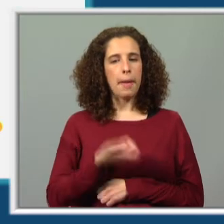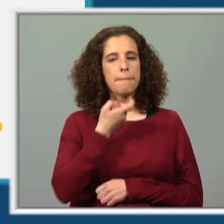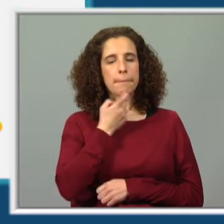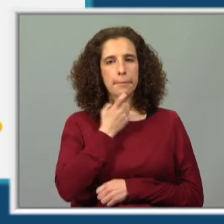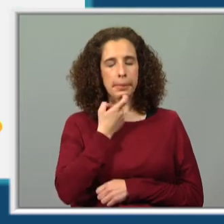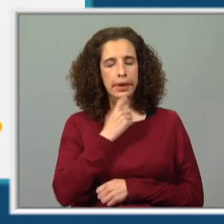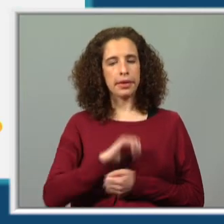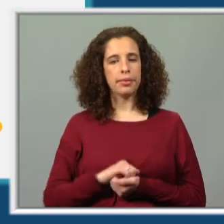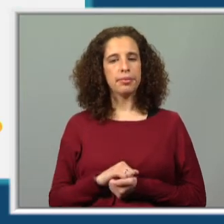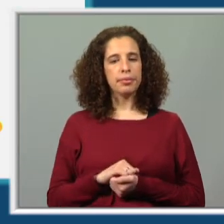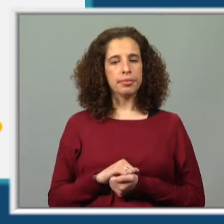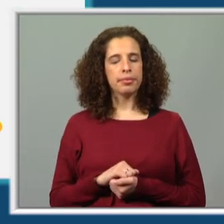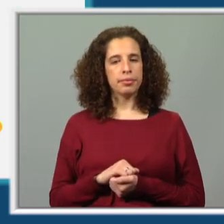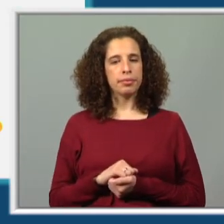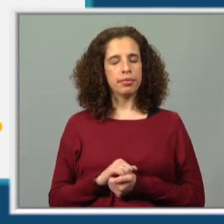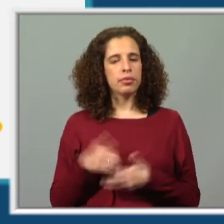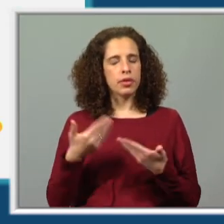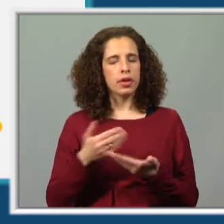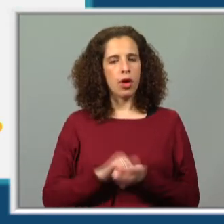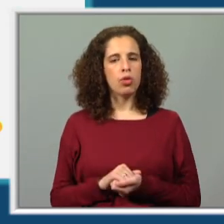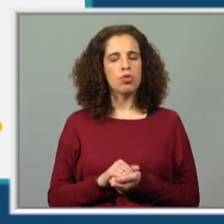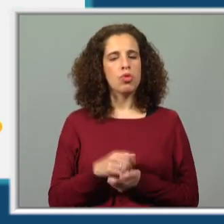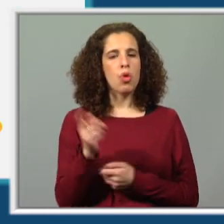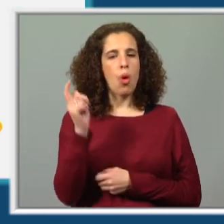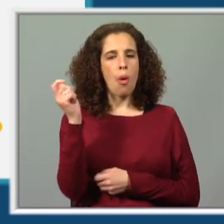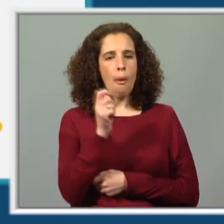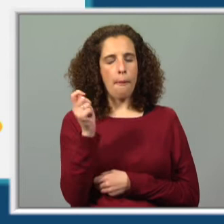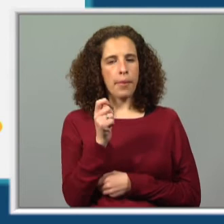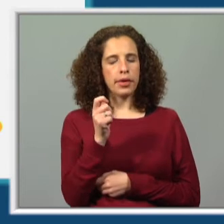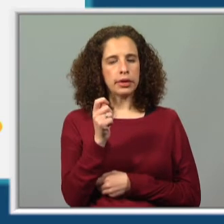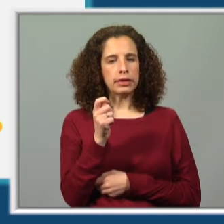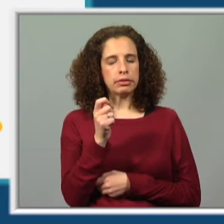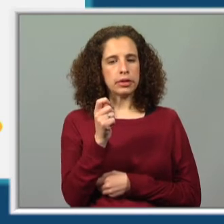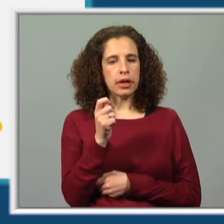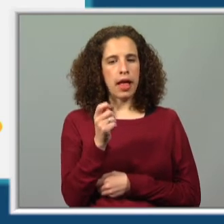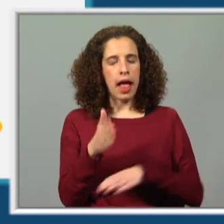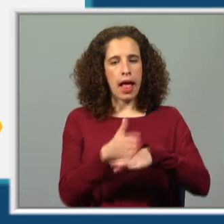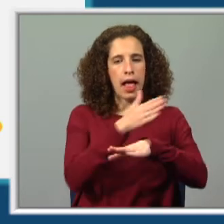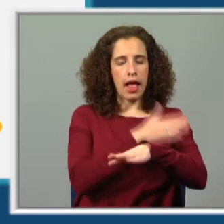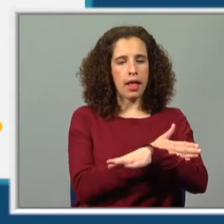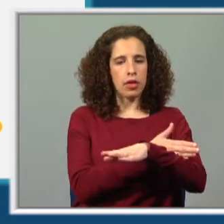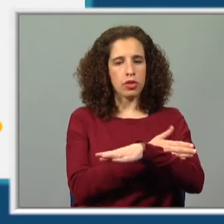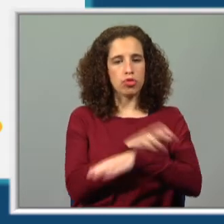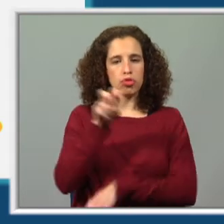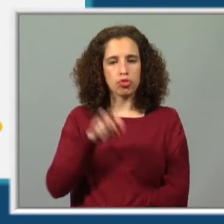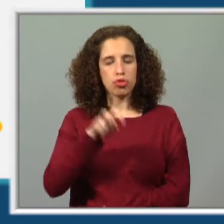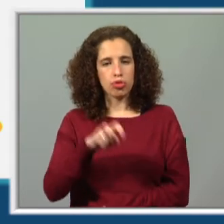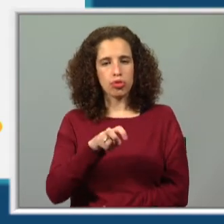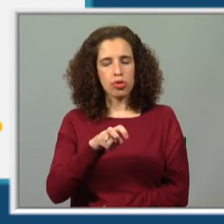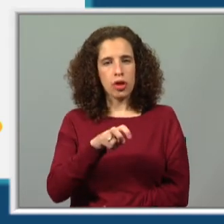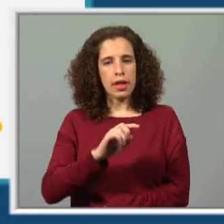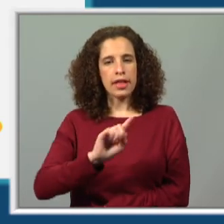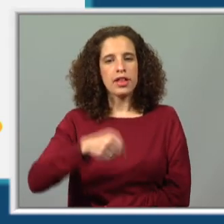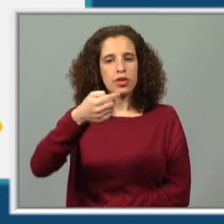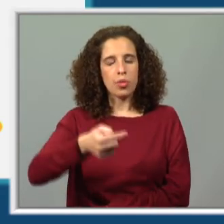Abril. Então, e qual será o mês que estará antes de junho e